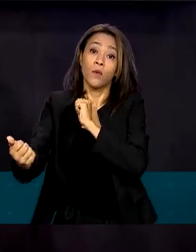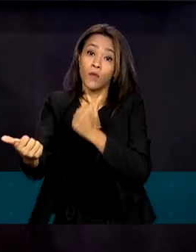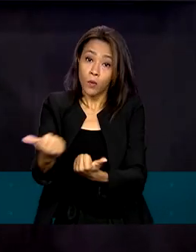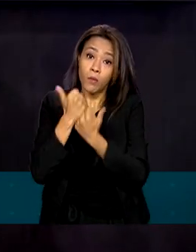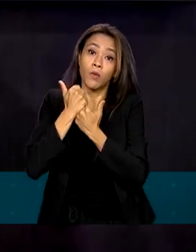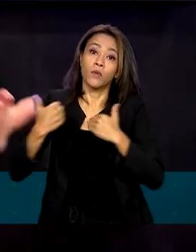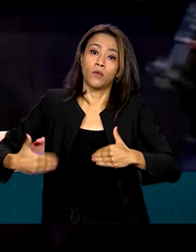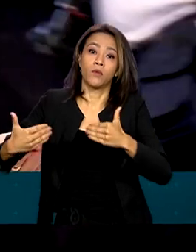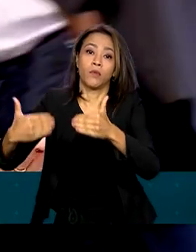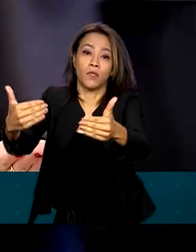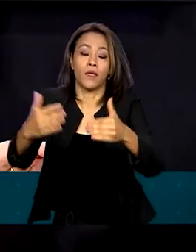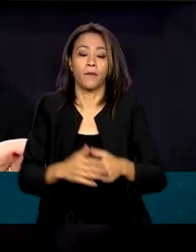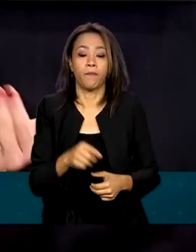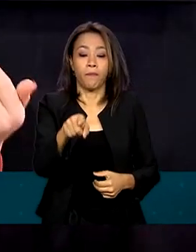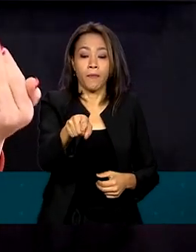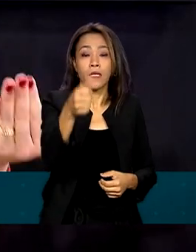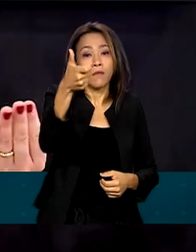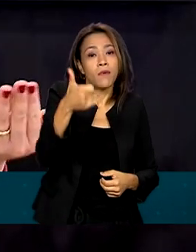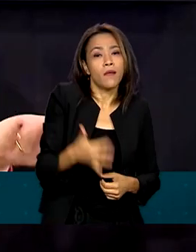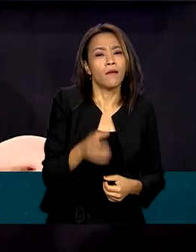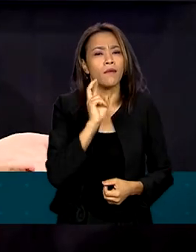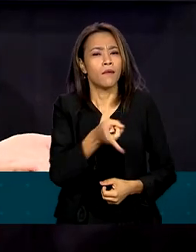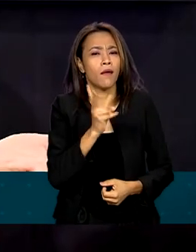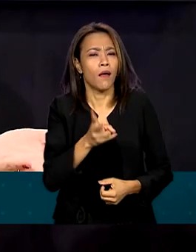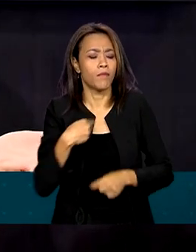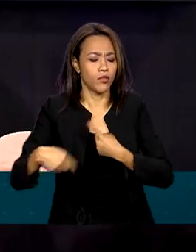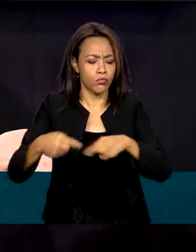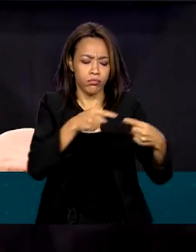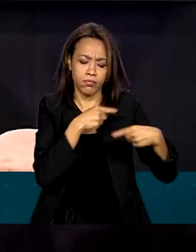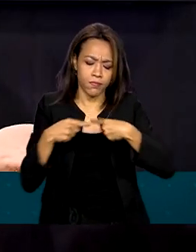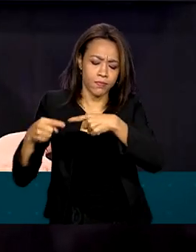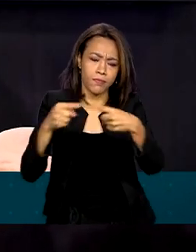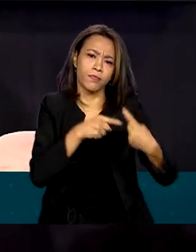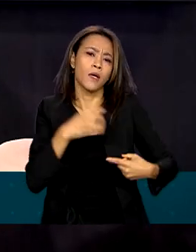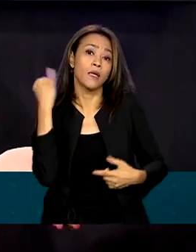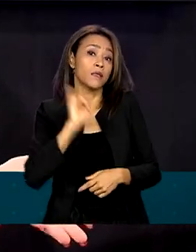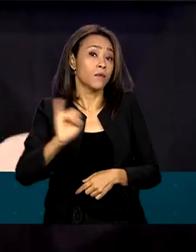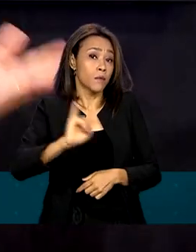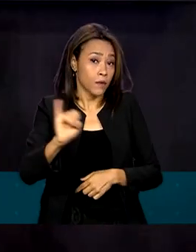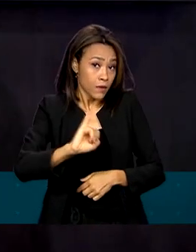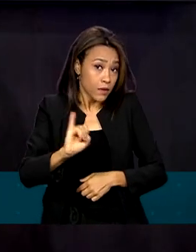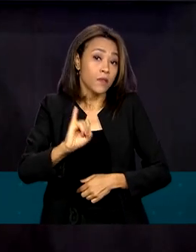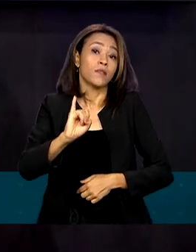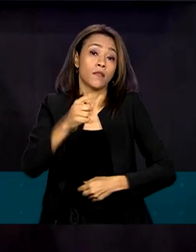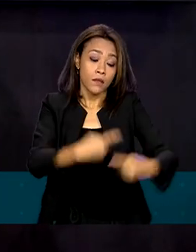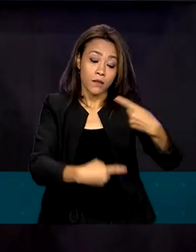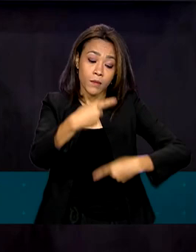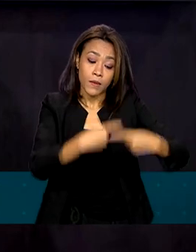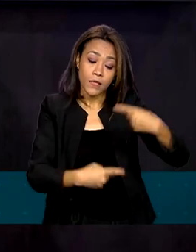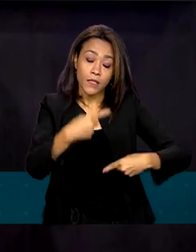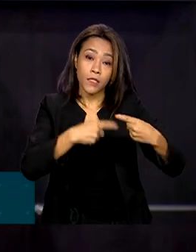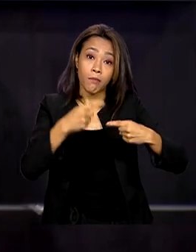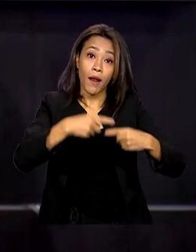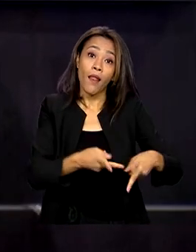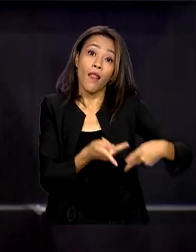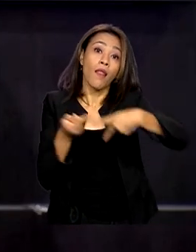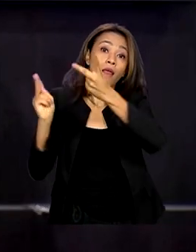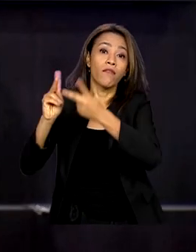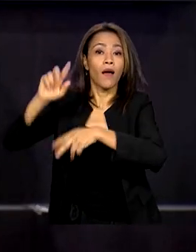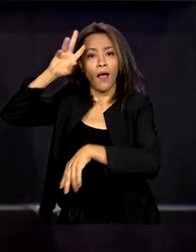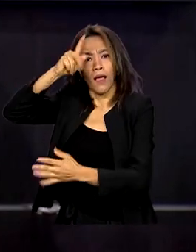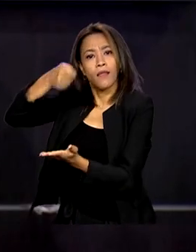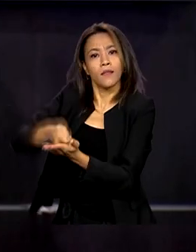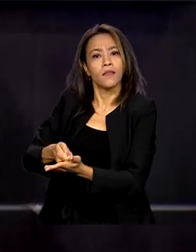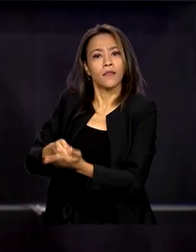vamos estar sempre discutindo as relevâncias e as prioridades das políticas públicas para levar a decisão final do presidente da